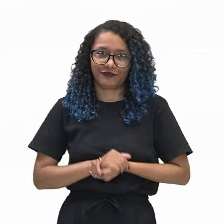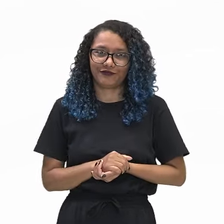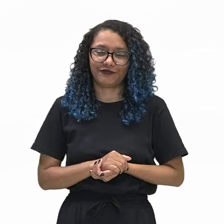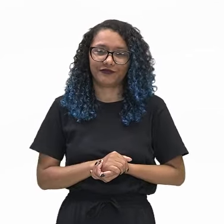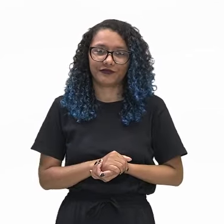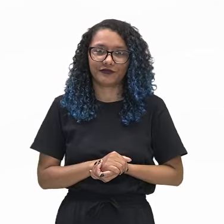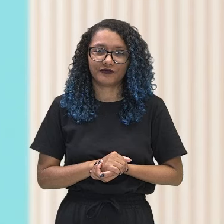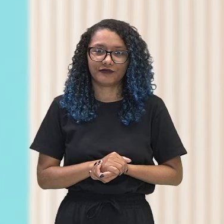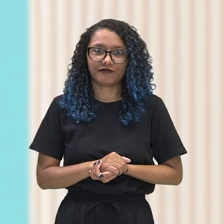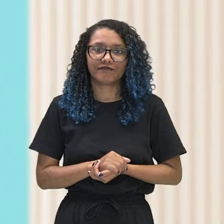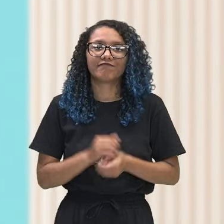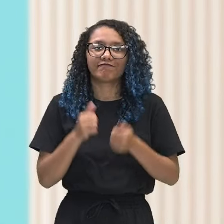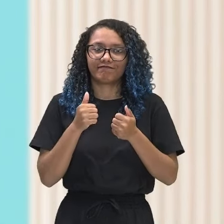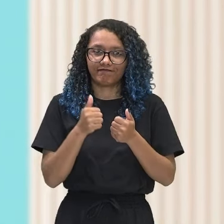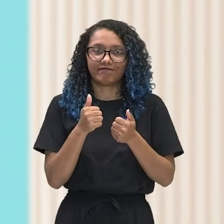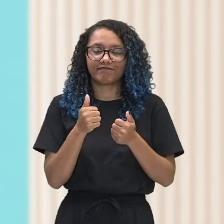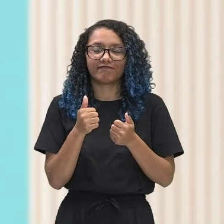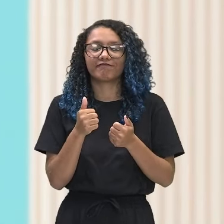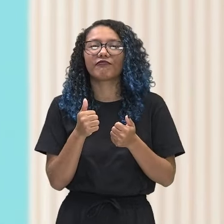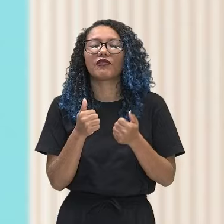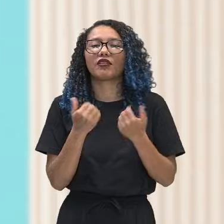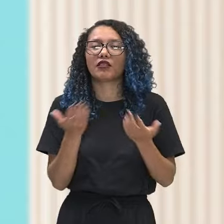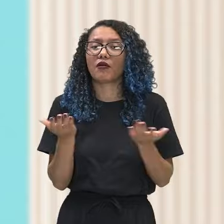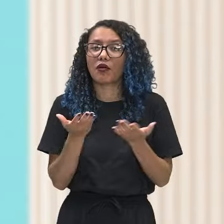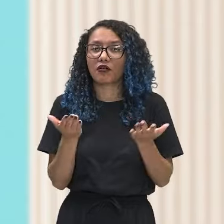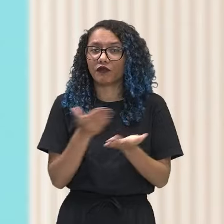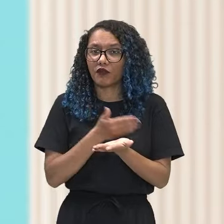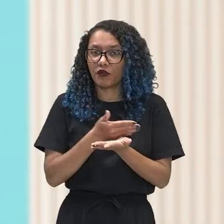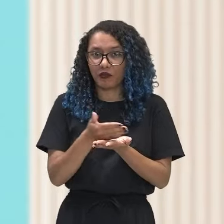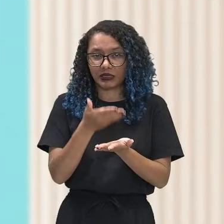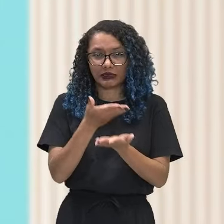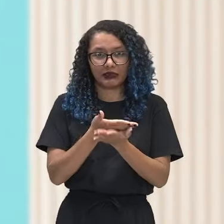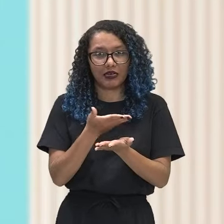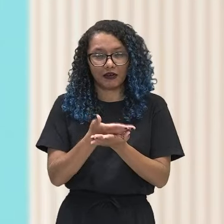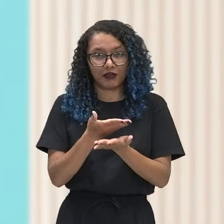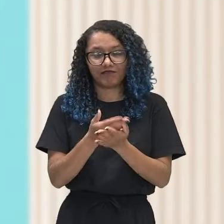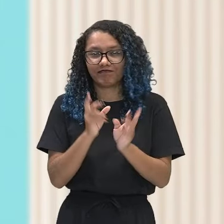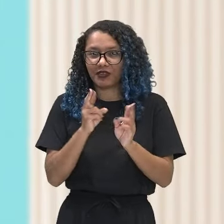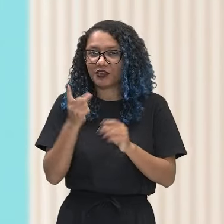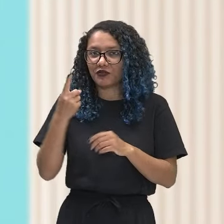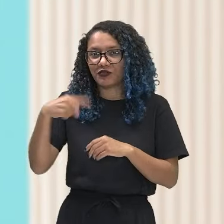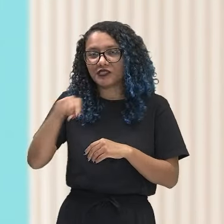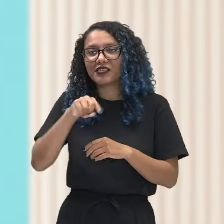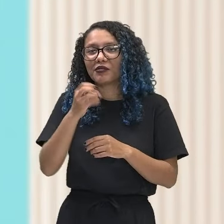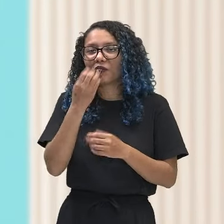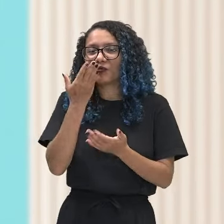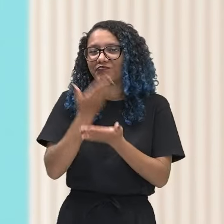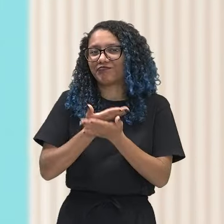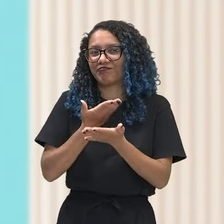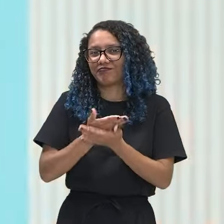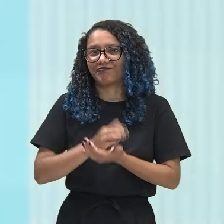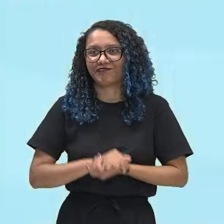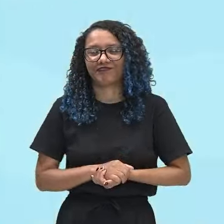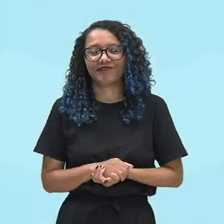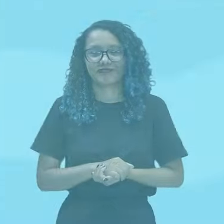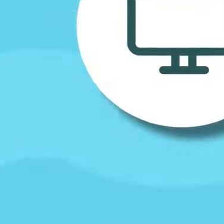Muito bem. Então, aqui, a gente inicia a nossa aula. Eu espero que todos façam um bom estudo.